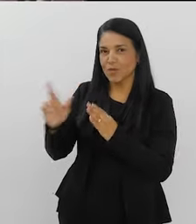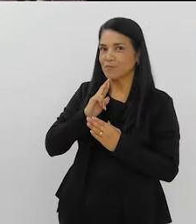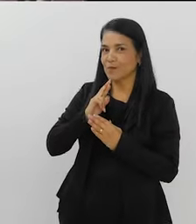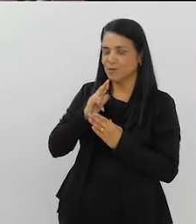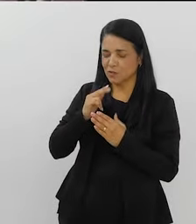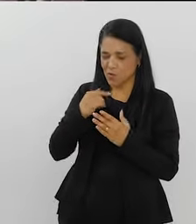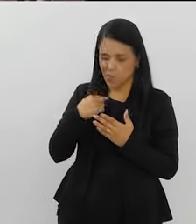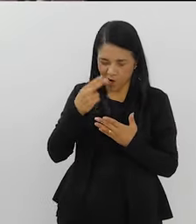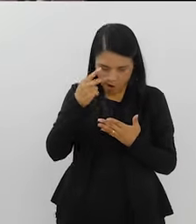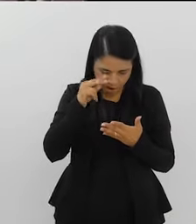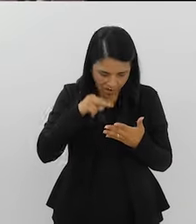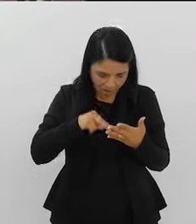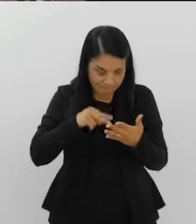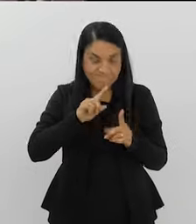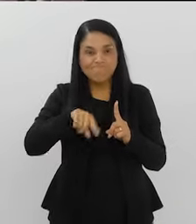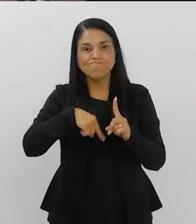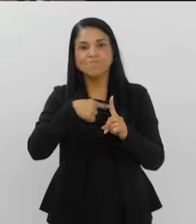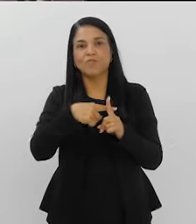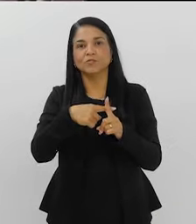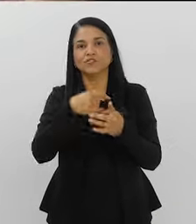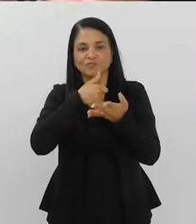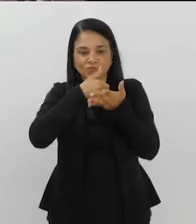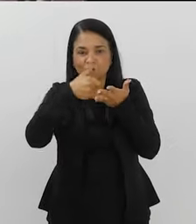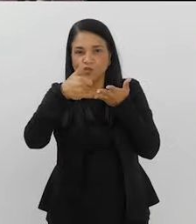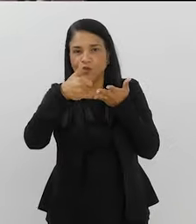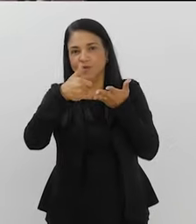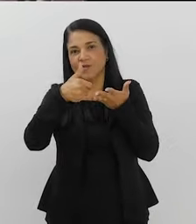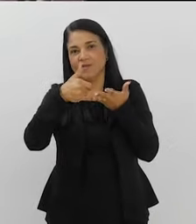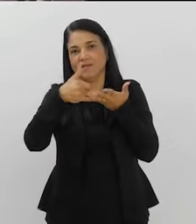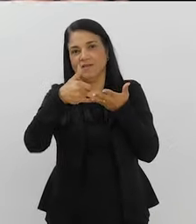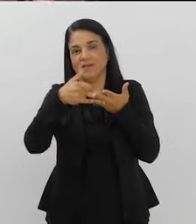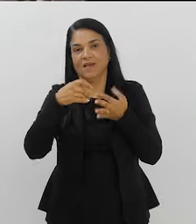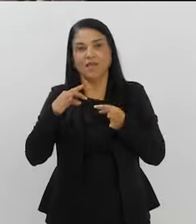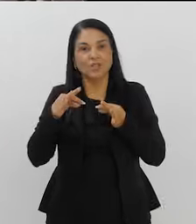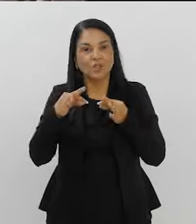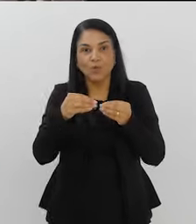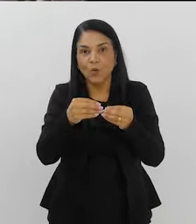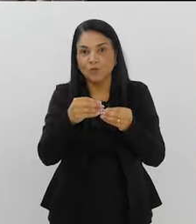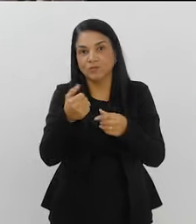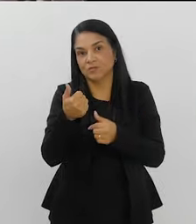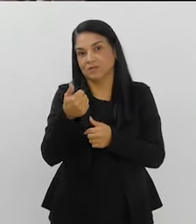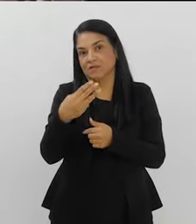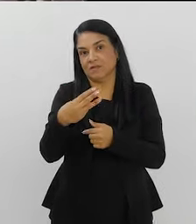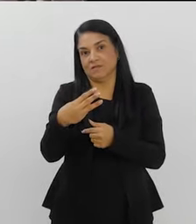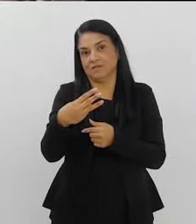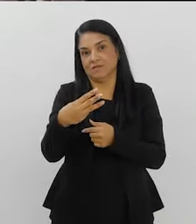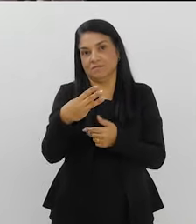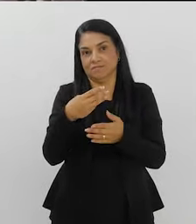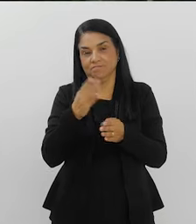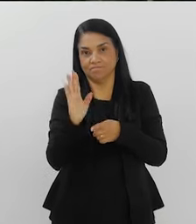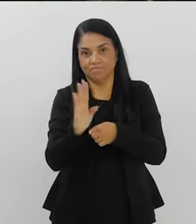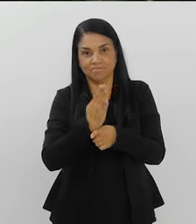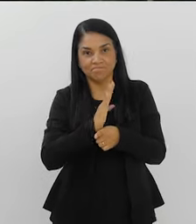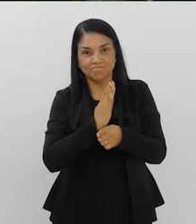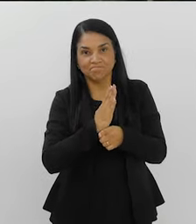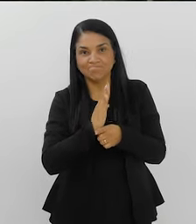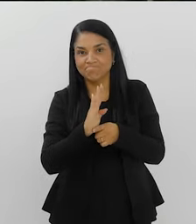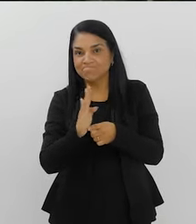todos. Aí eu já falei com a doutora Rachel, falei com o Está tudo contaminado, foi uma surpresa.